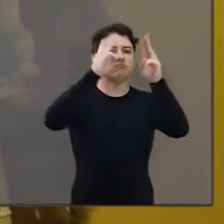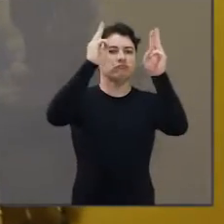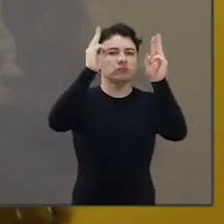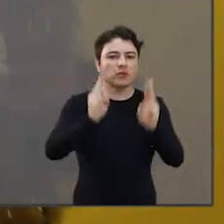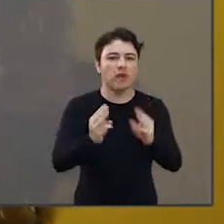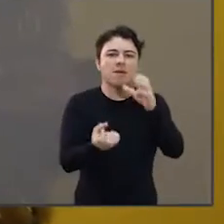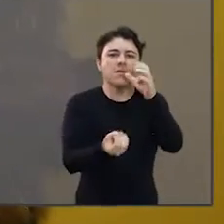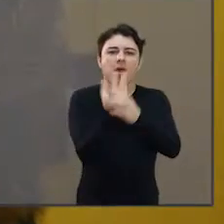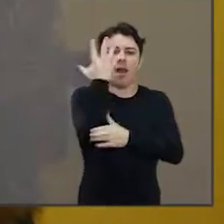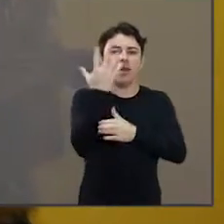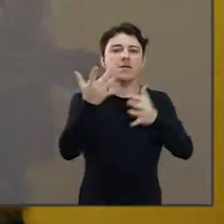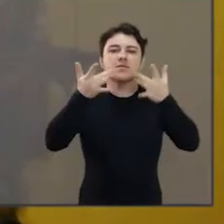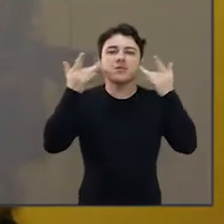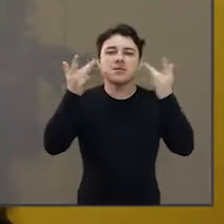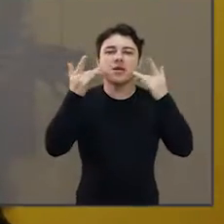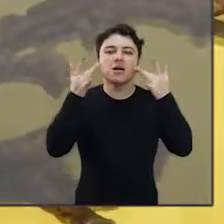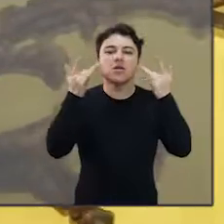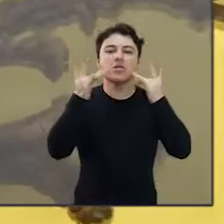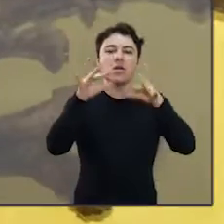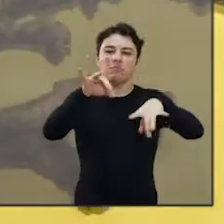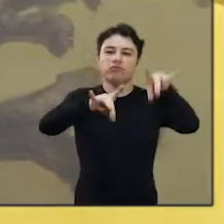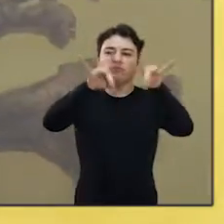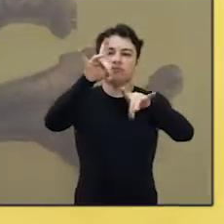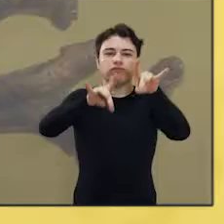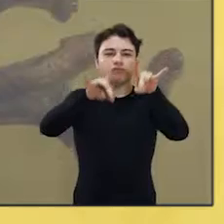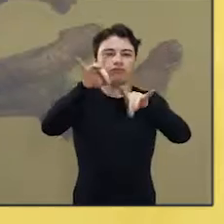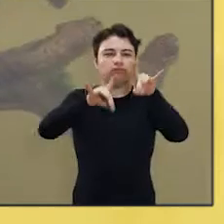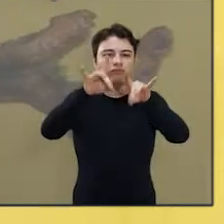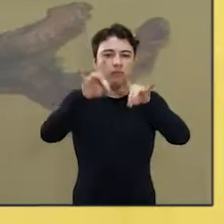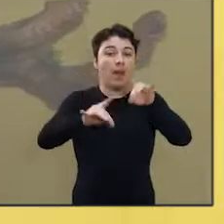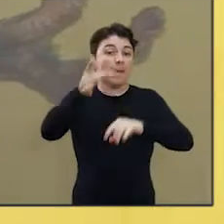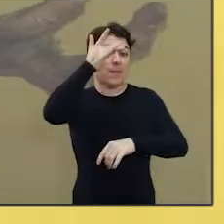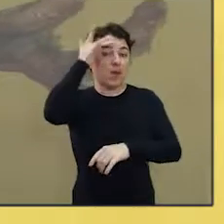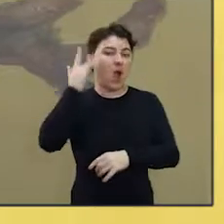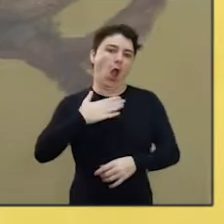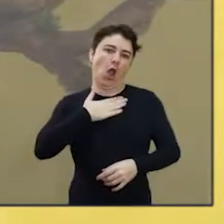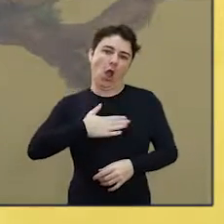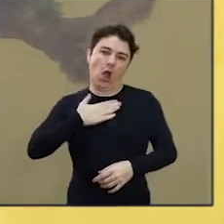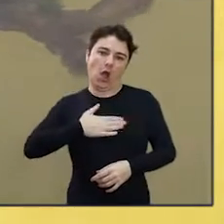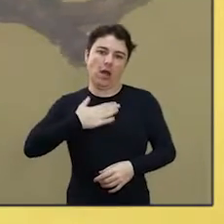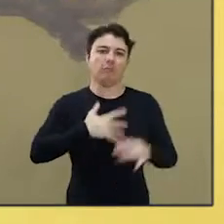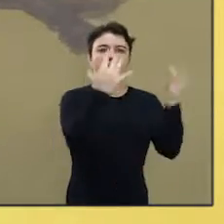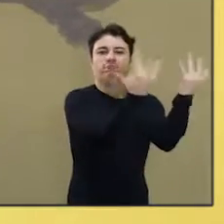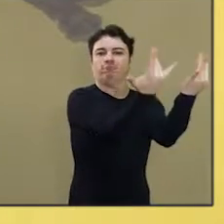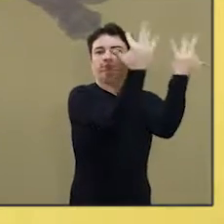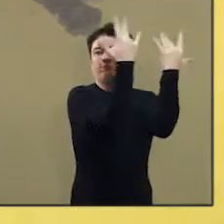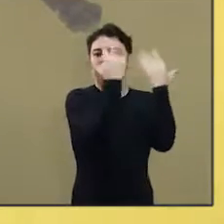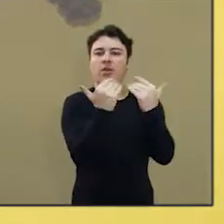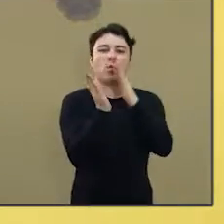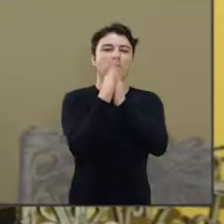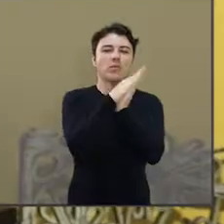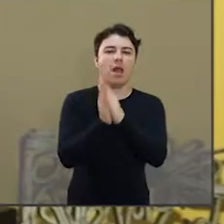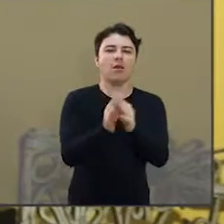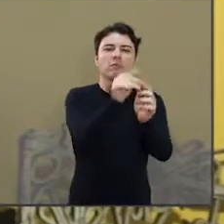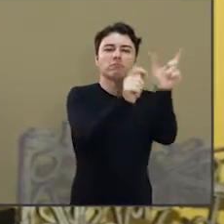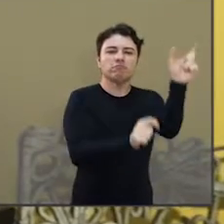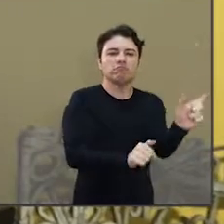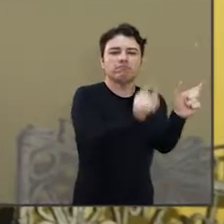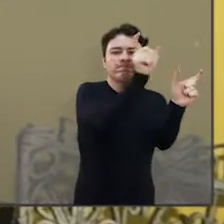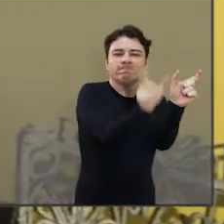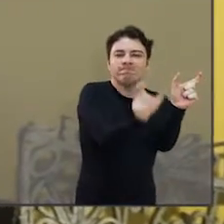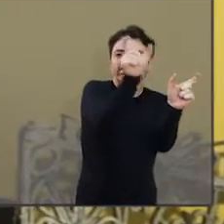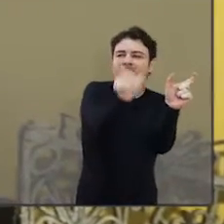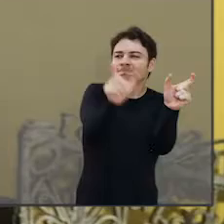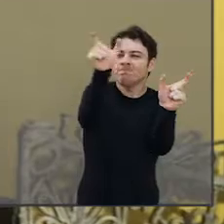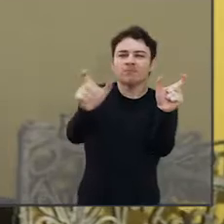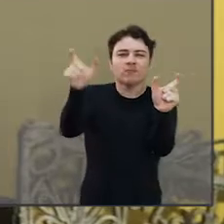E depois de um tempo, esse espetáculo sai de cartazes, os bonecos ficam aposentados, então a gente criou um museu para expô-los, exatamente para aproximar